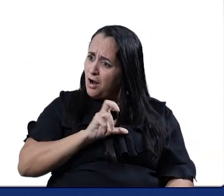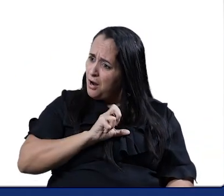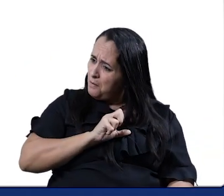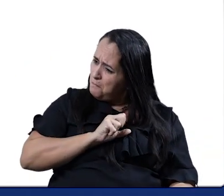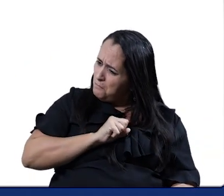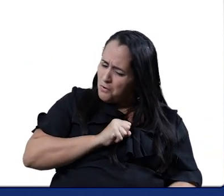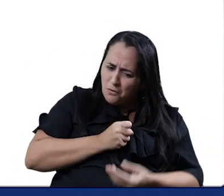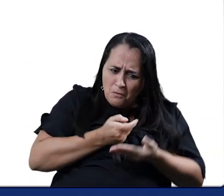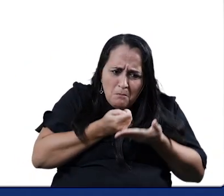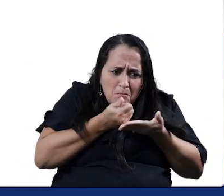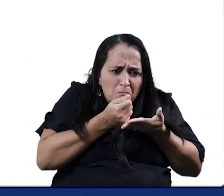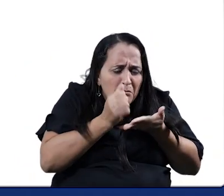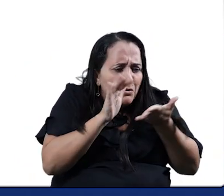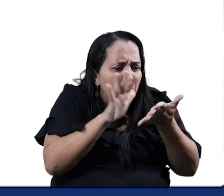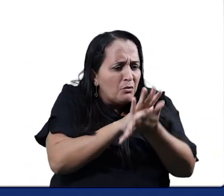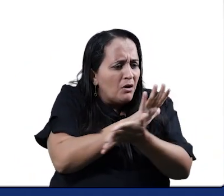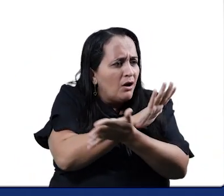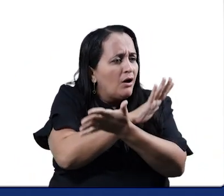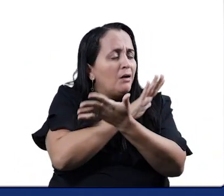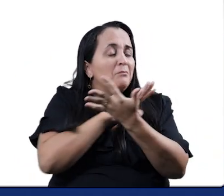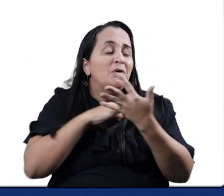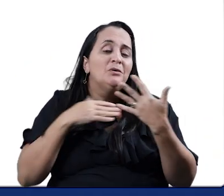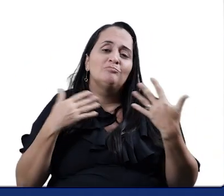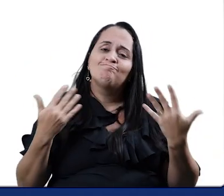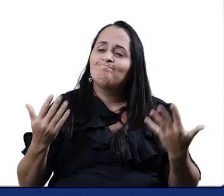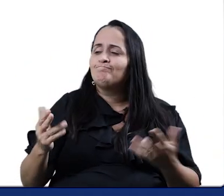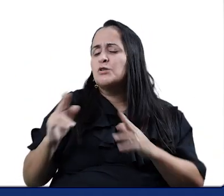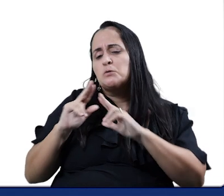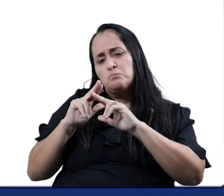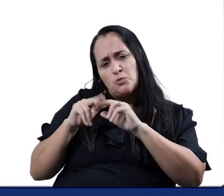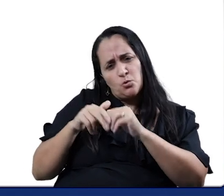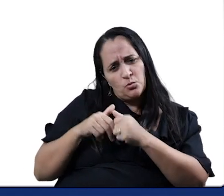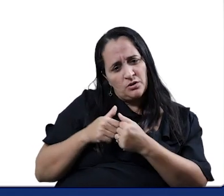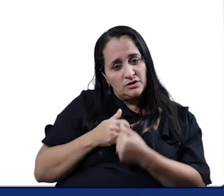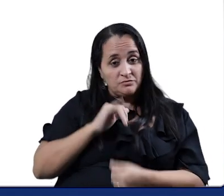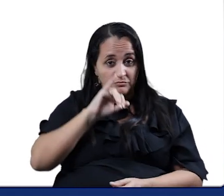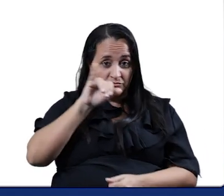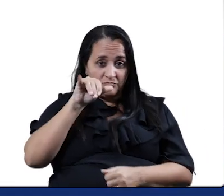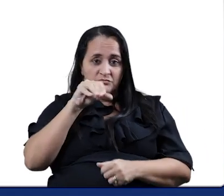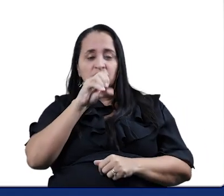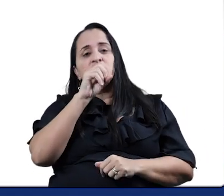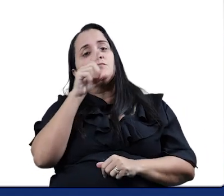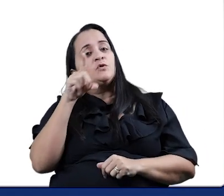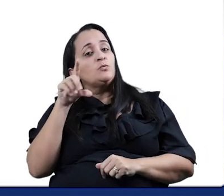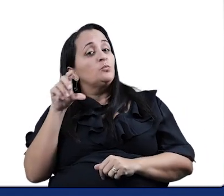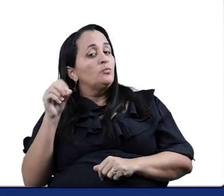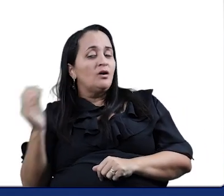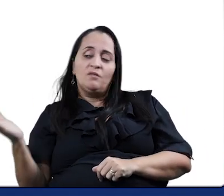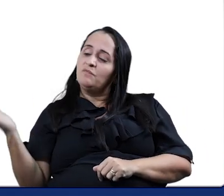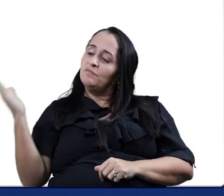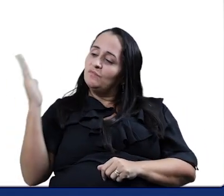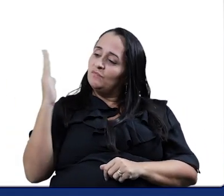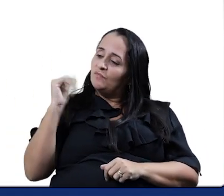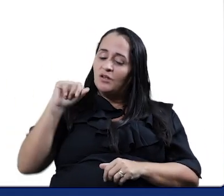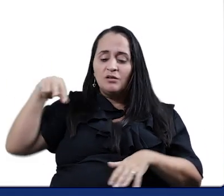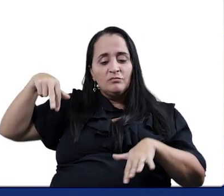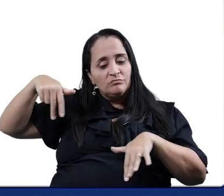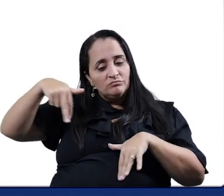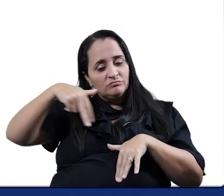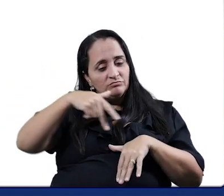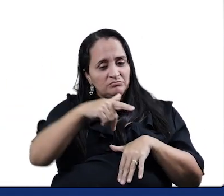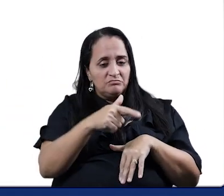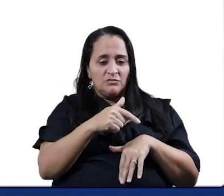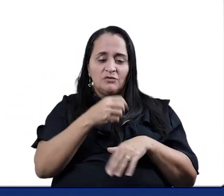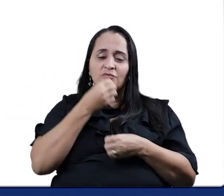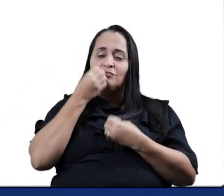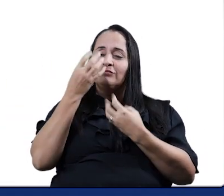me tinhas era pouco e se acabou. Por isso, seu João, entre dentro desta roda. Diga um